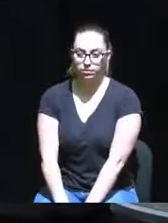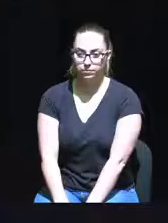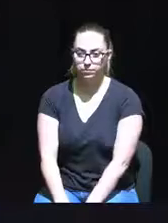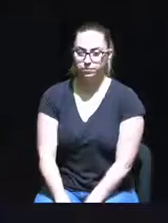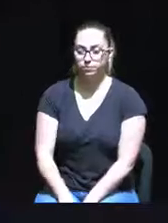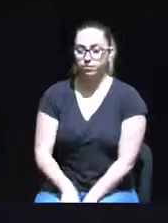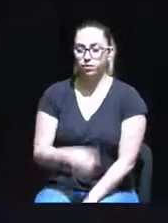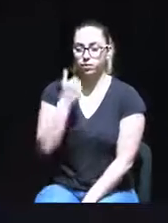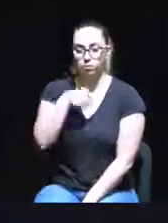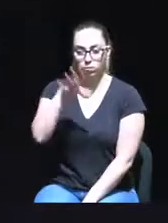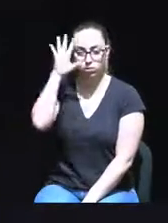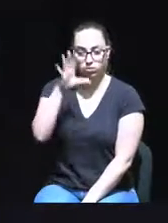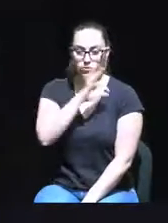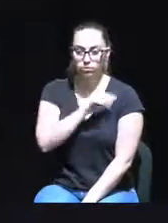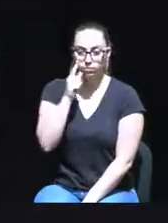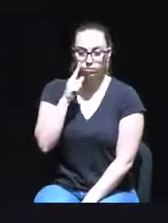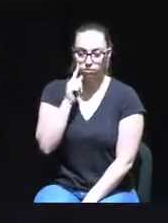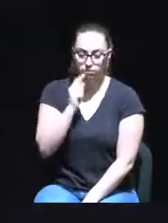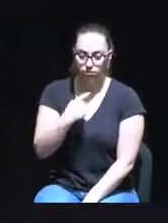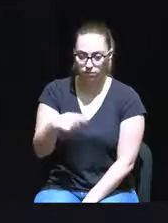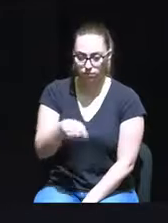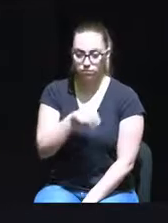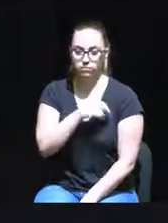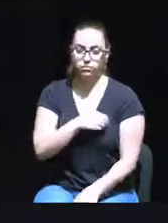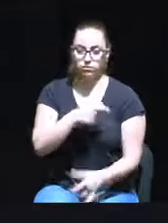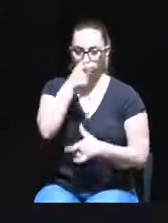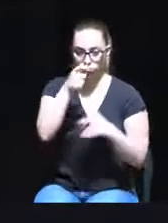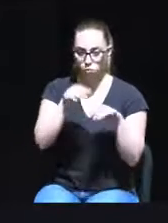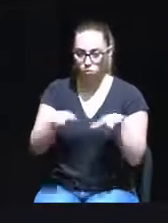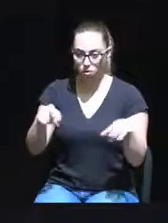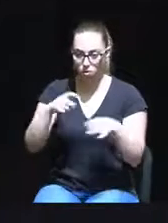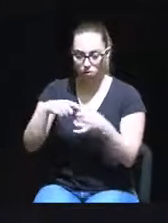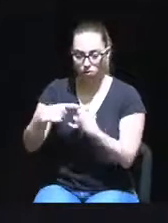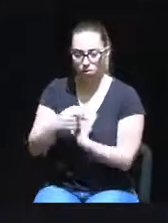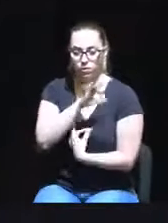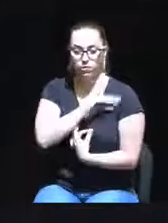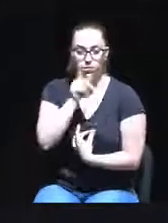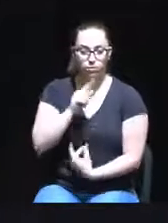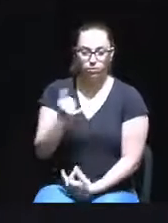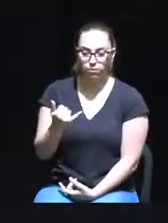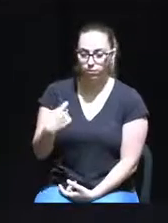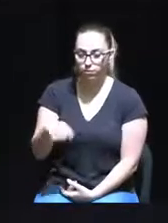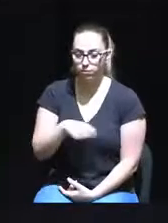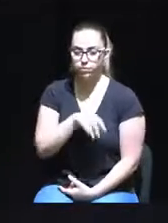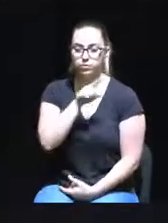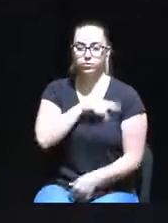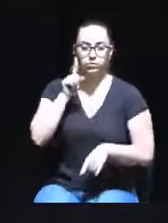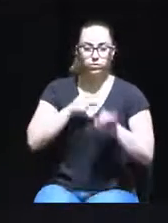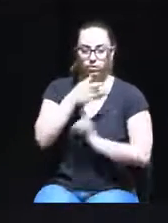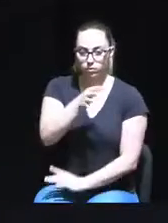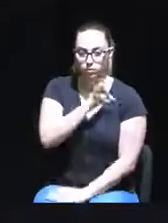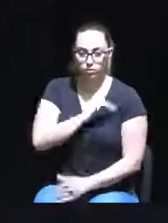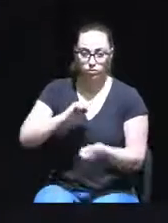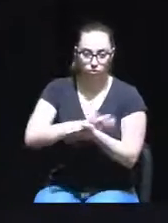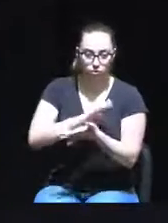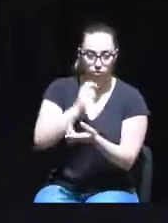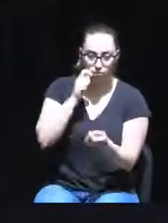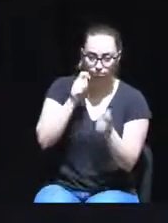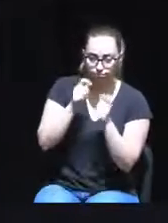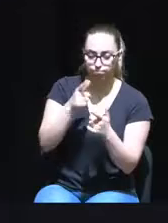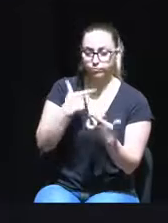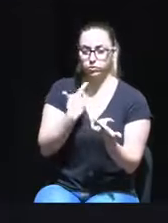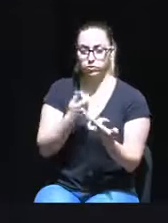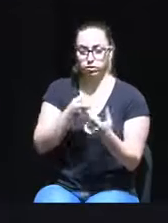Muito boa tarde, Sra. Presidente, restantes membros da mesa, Srs. Vice-Presidente, Srs. e Srs. Veridores, Srs. Srs. Deputados, Públicos, Jornalistas e Funcionárias.